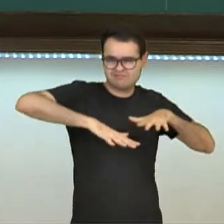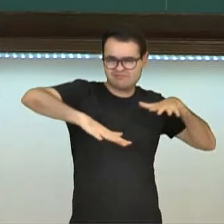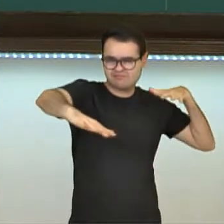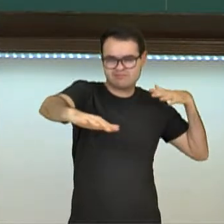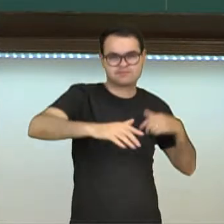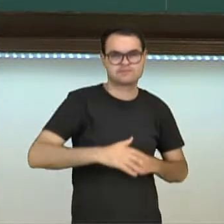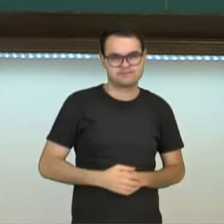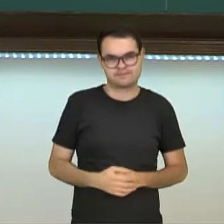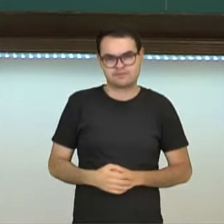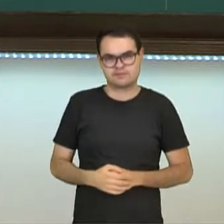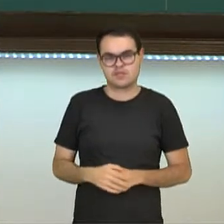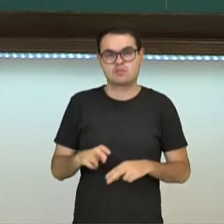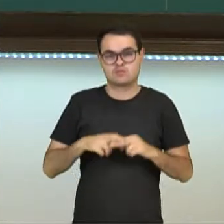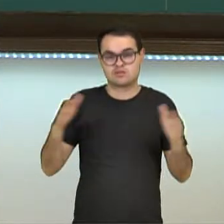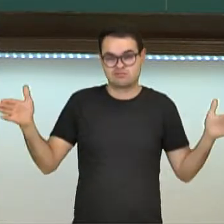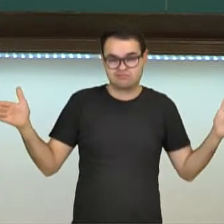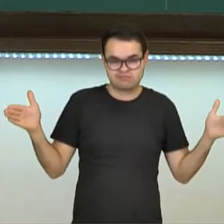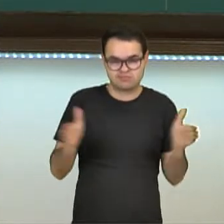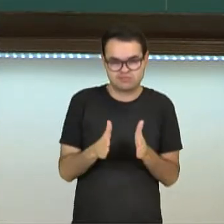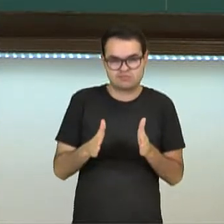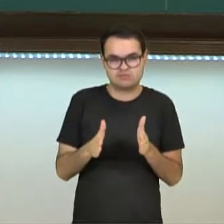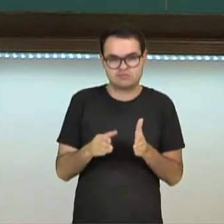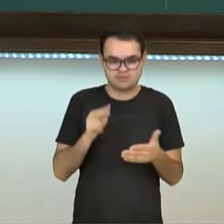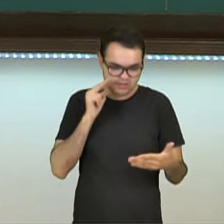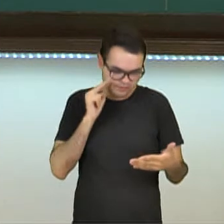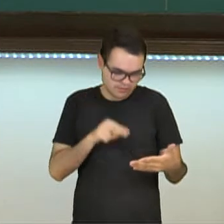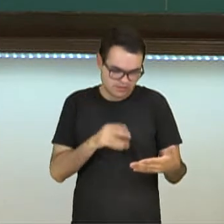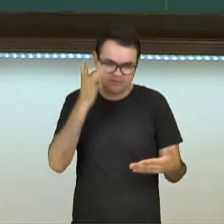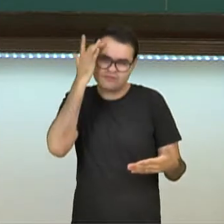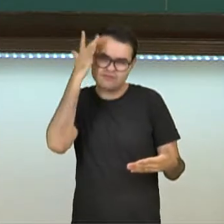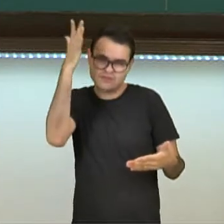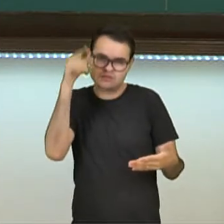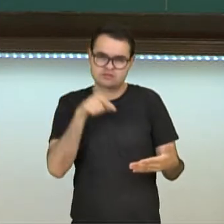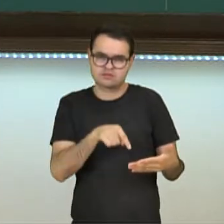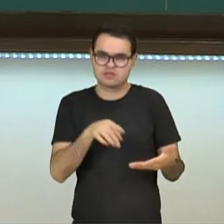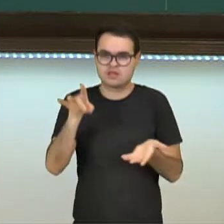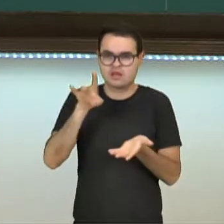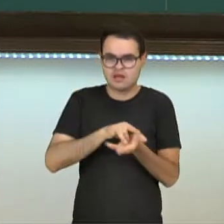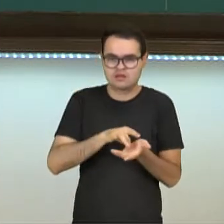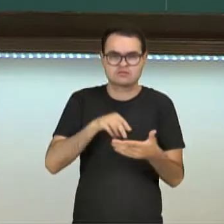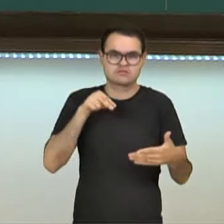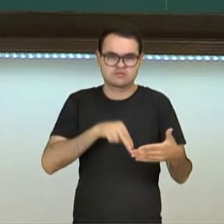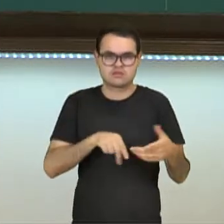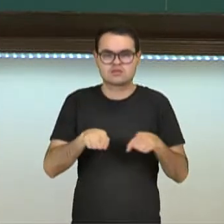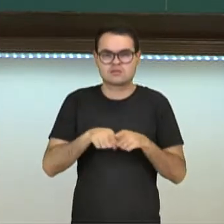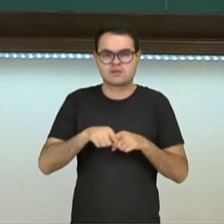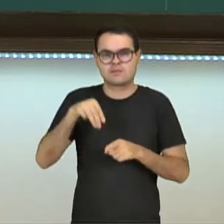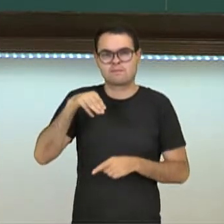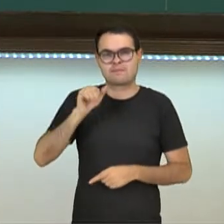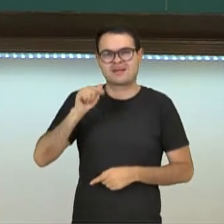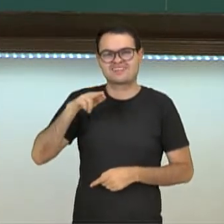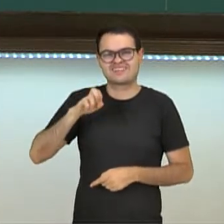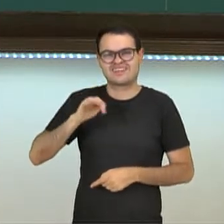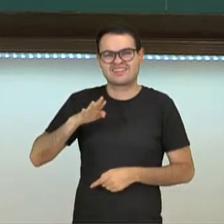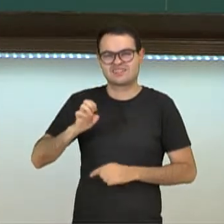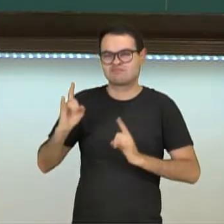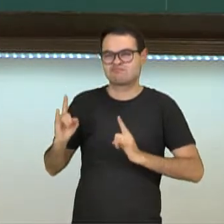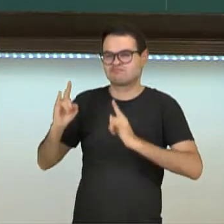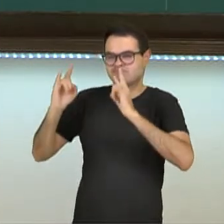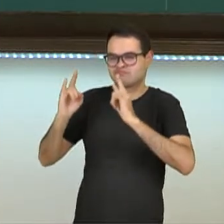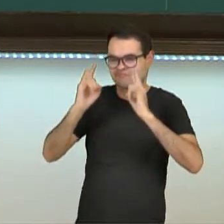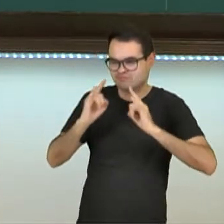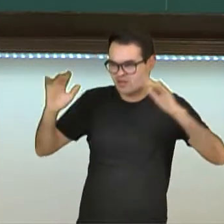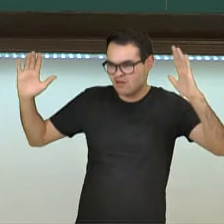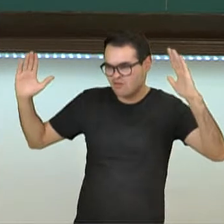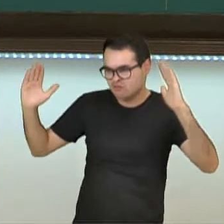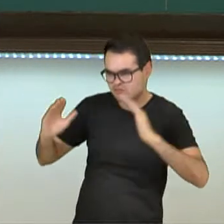Então o que acontece? A planta baixa, ela é uma redução da realidade, certo? Maquete também é uma redução da realidade. Quando a